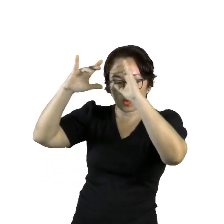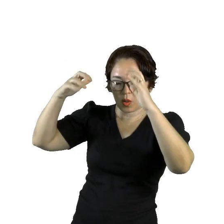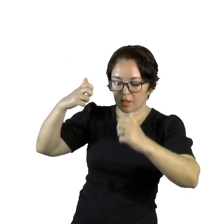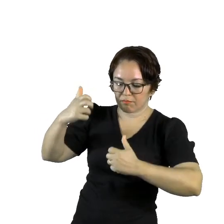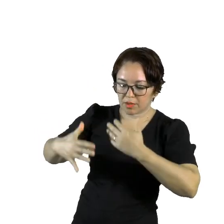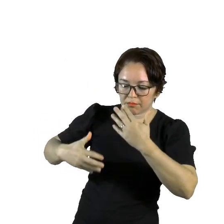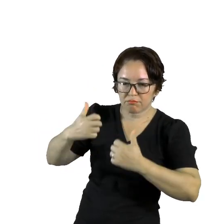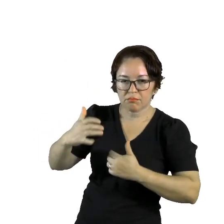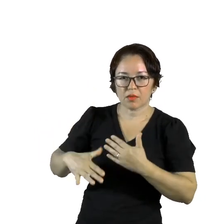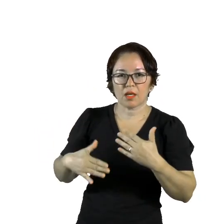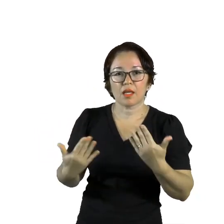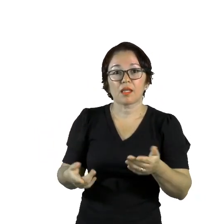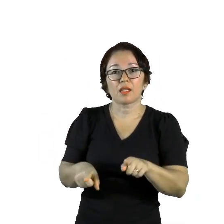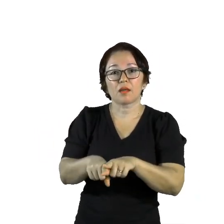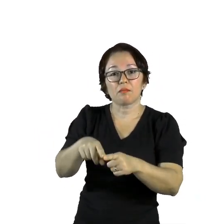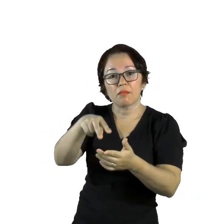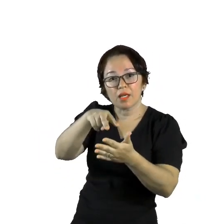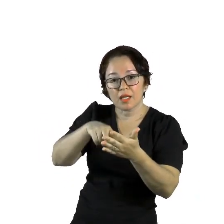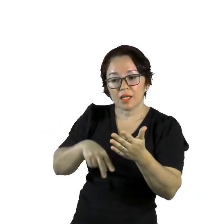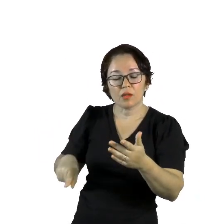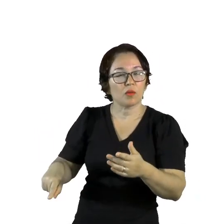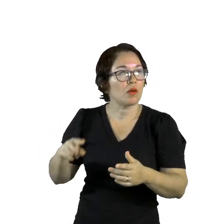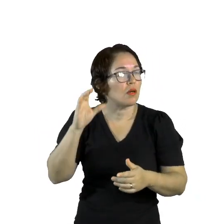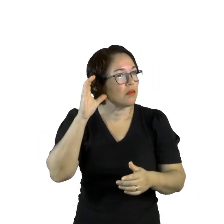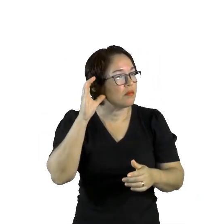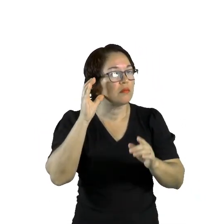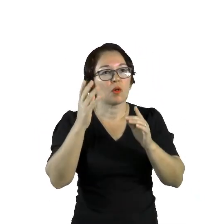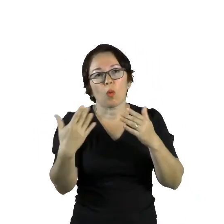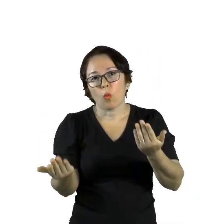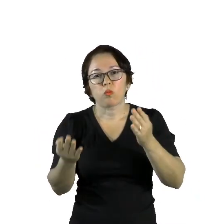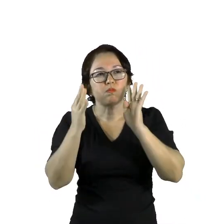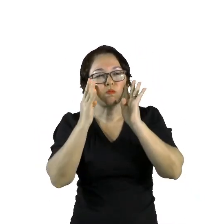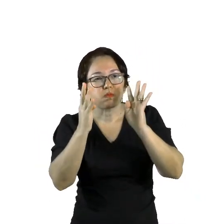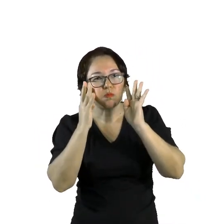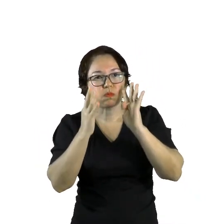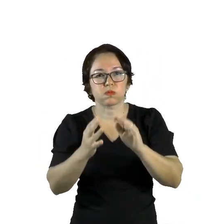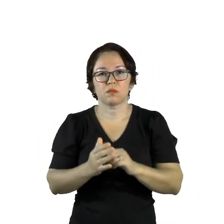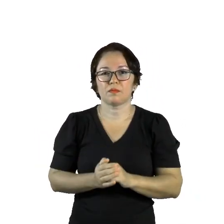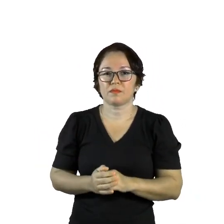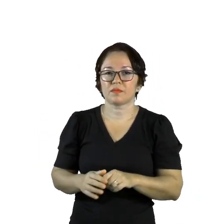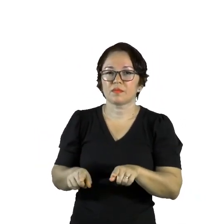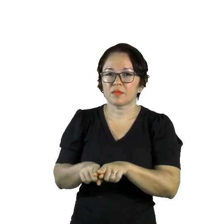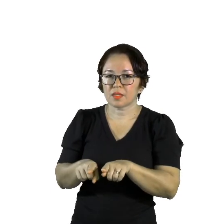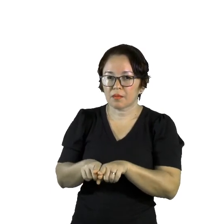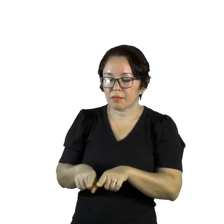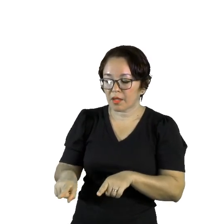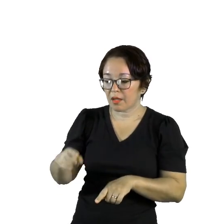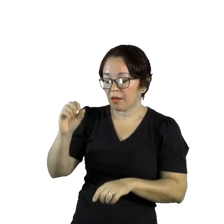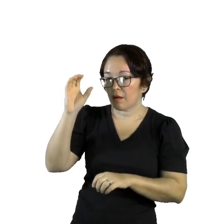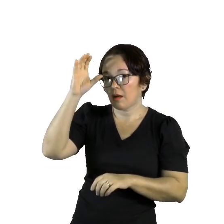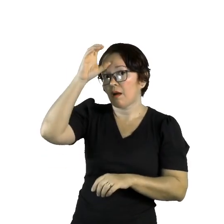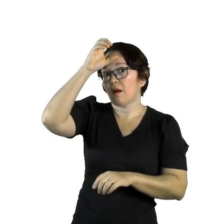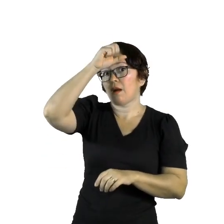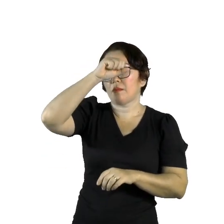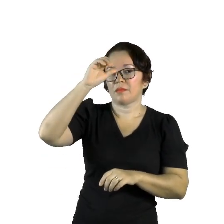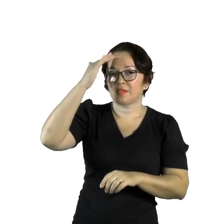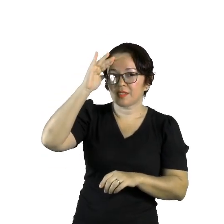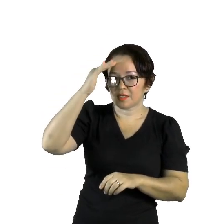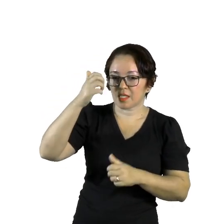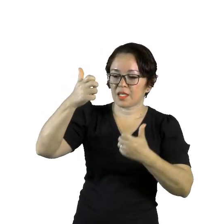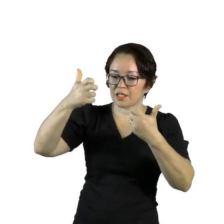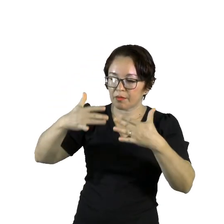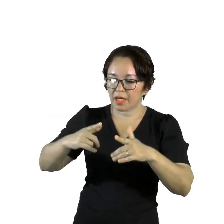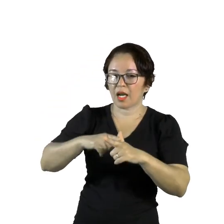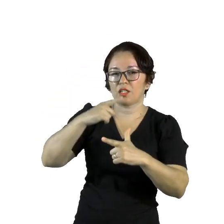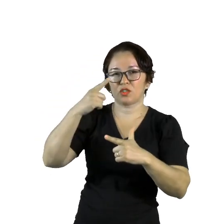Oportunidade para ouvir Compreender Contar Recontar E criar narrativas